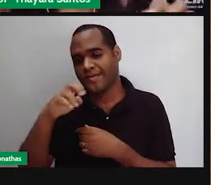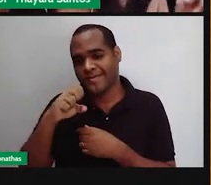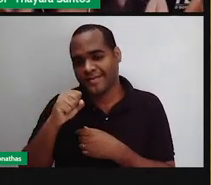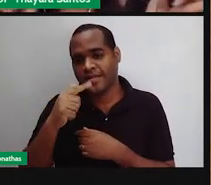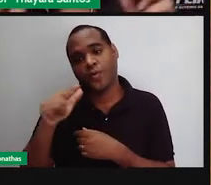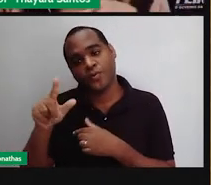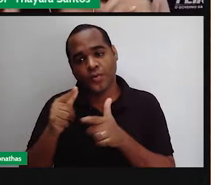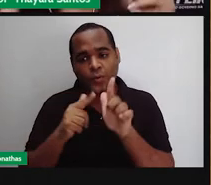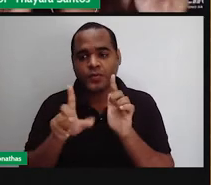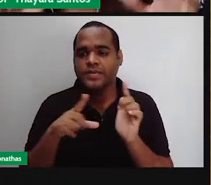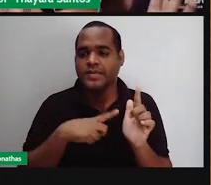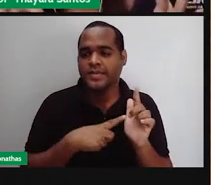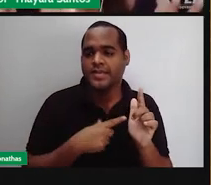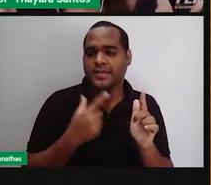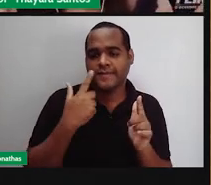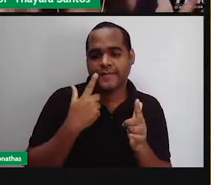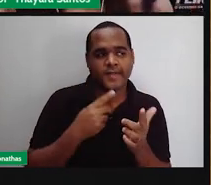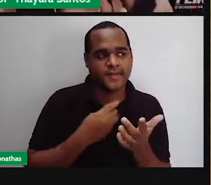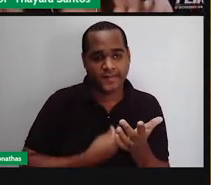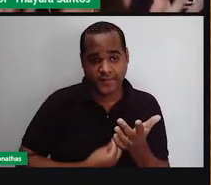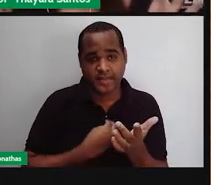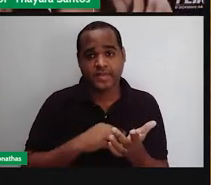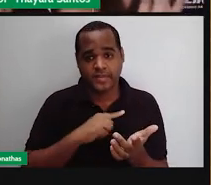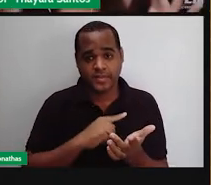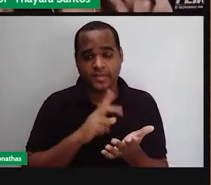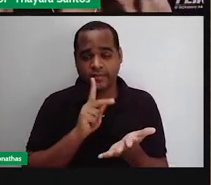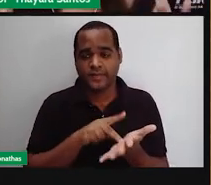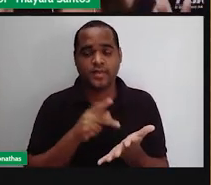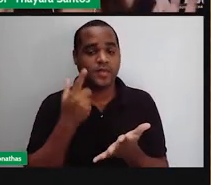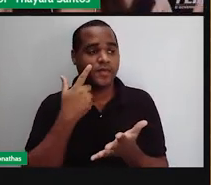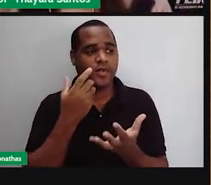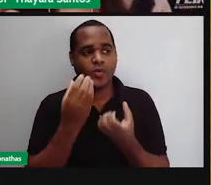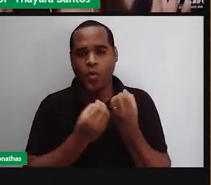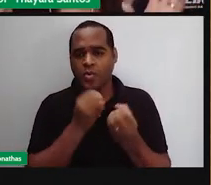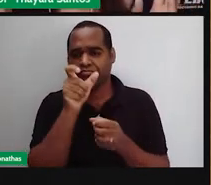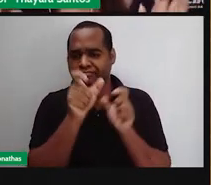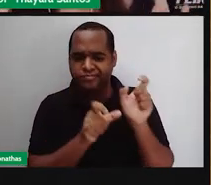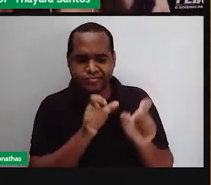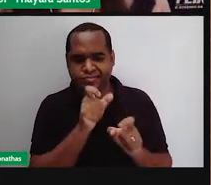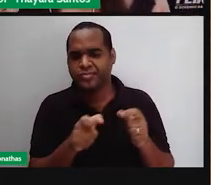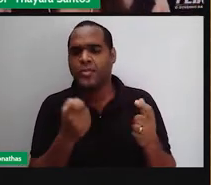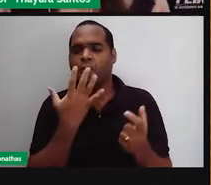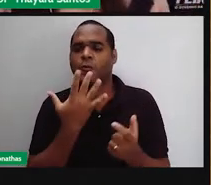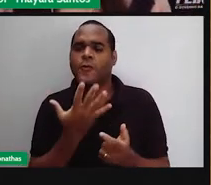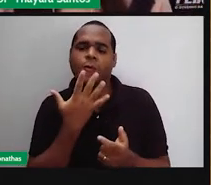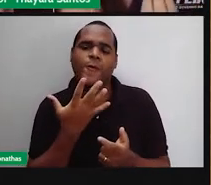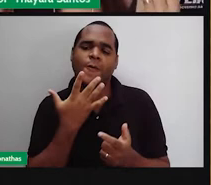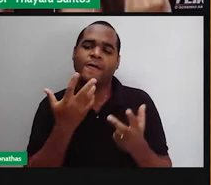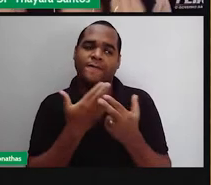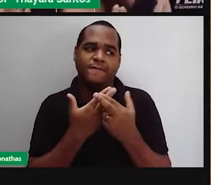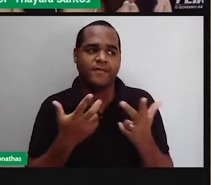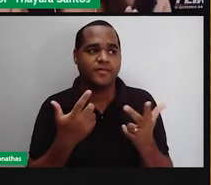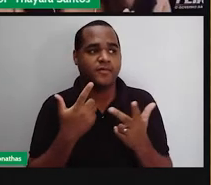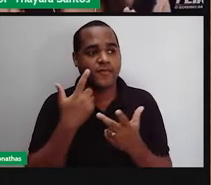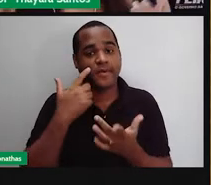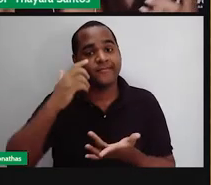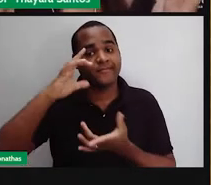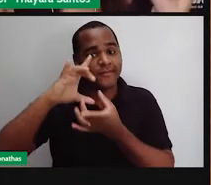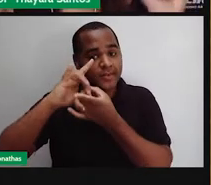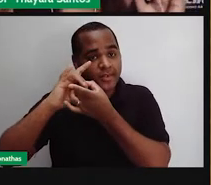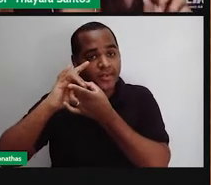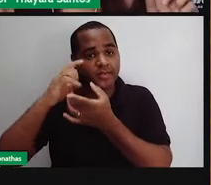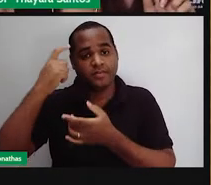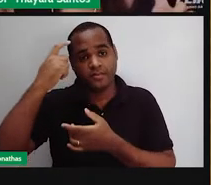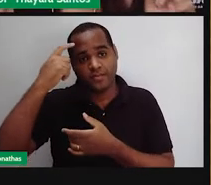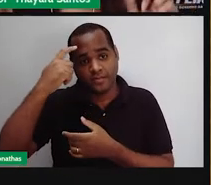eles estão ali atuando um para identificar a forma daquele objeto e outro para identificar as cores. Manda essa mensagem para o cérebro